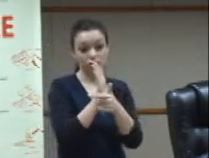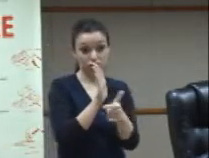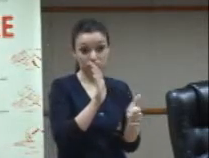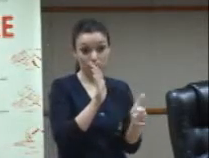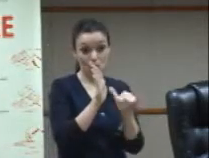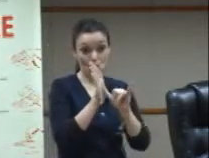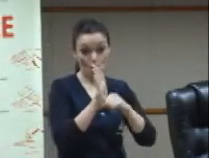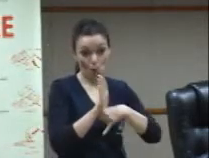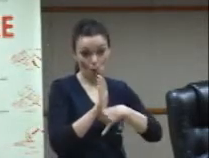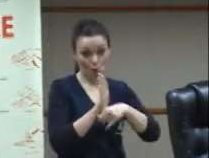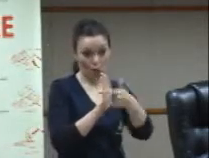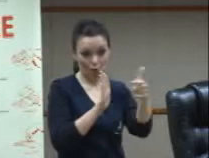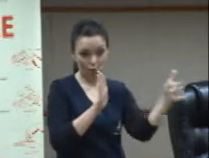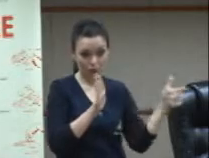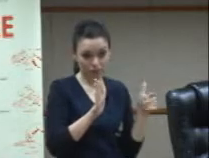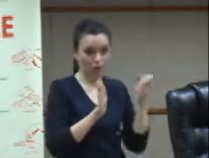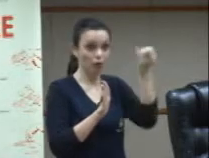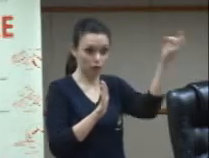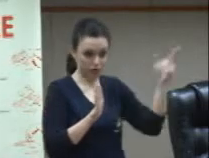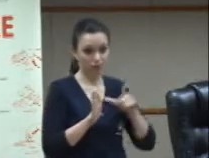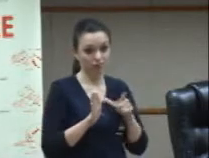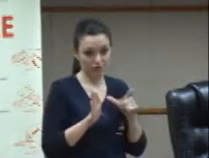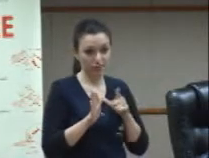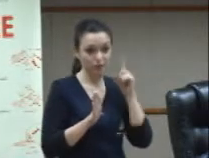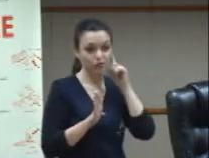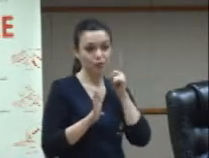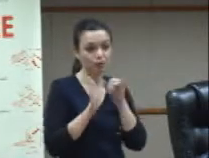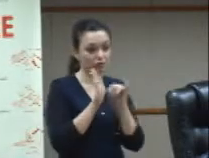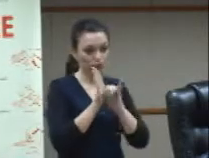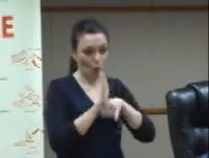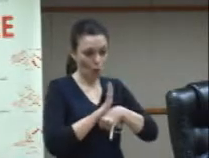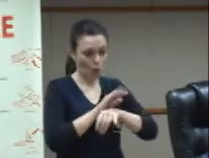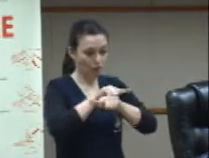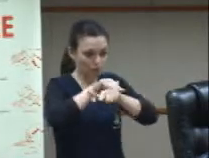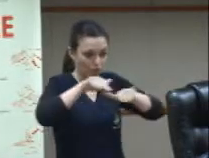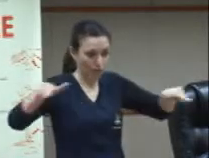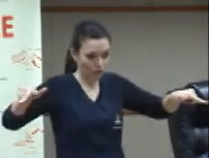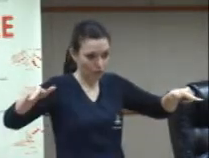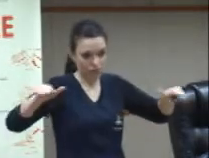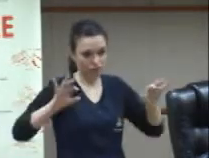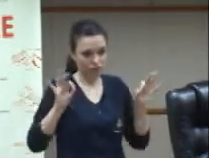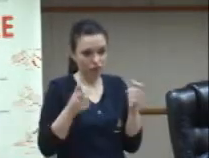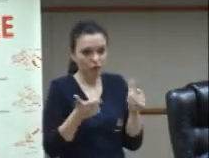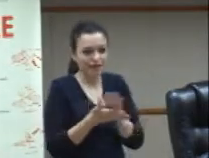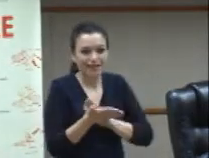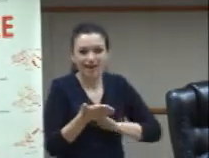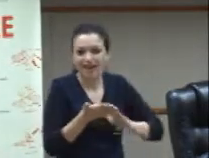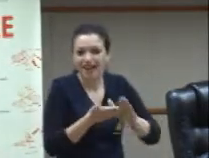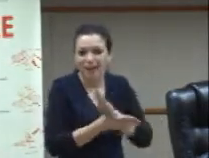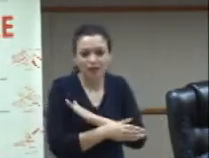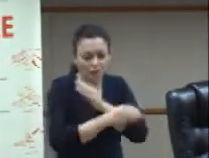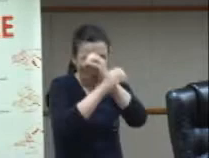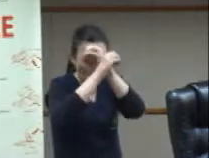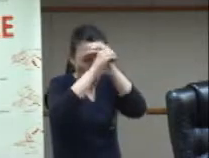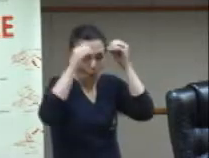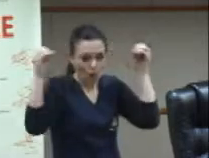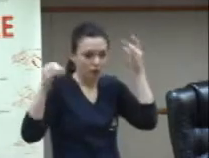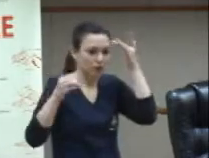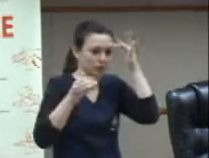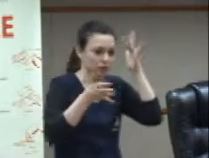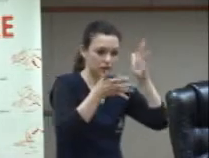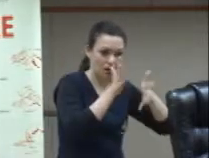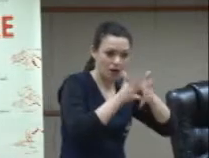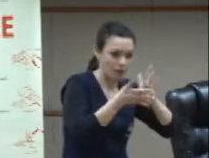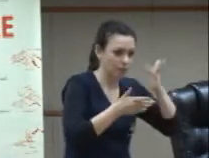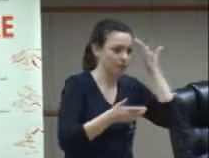não podemos negar esse tipo de surdo que é aquele surdo totalmente analfabeto de tudo que não